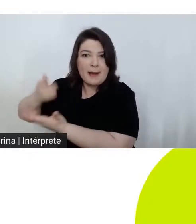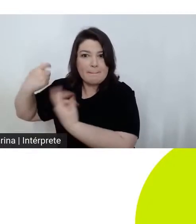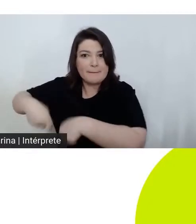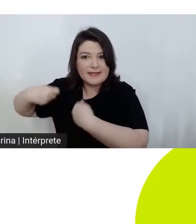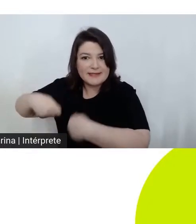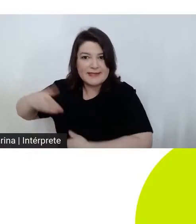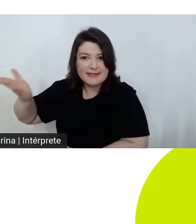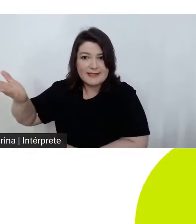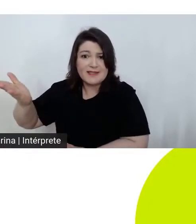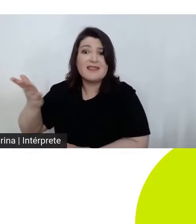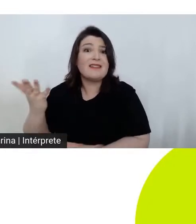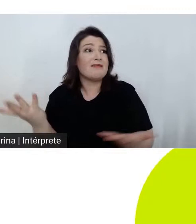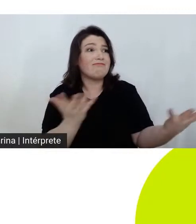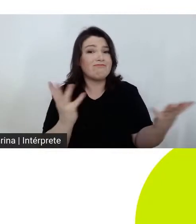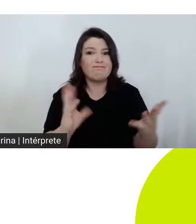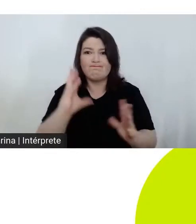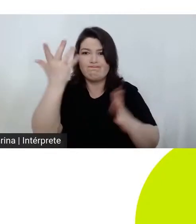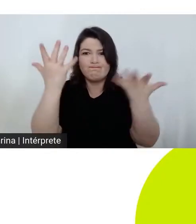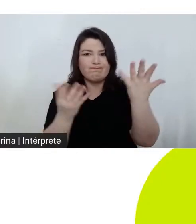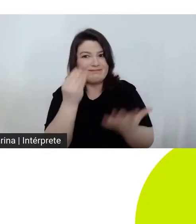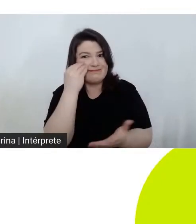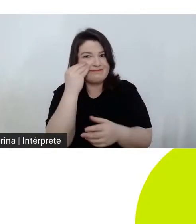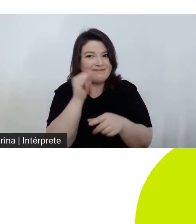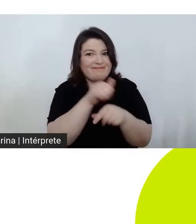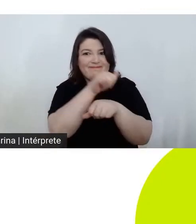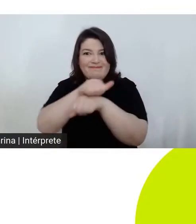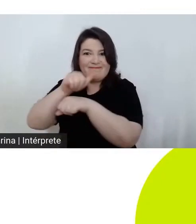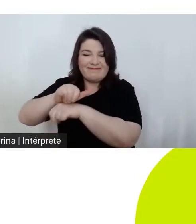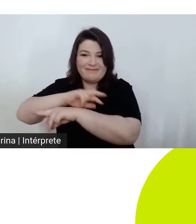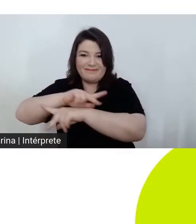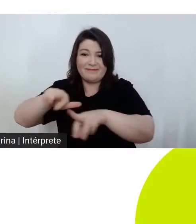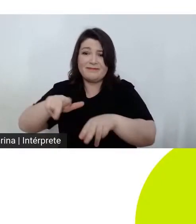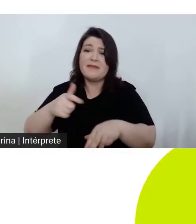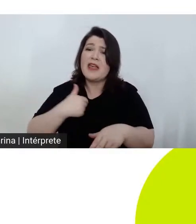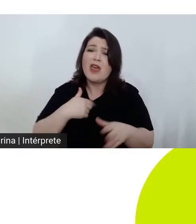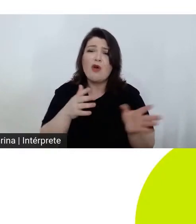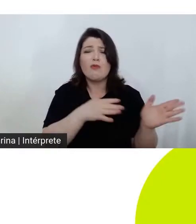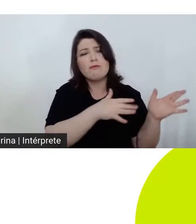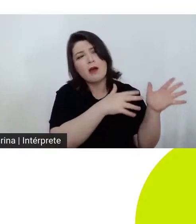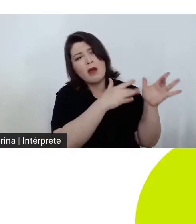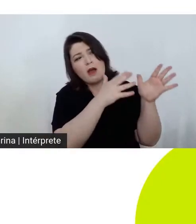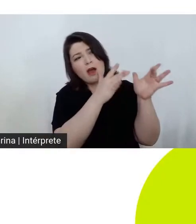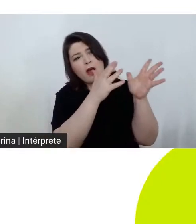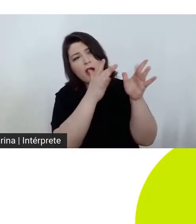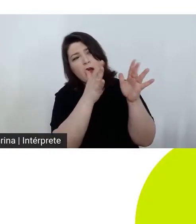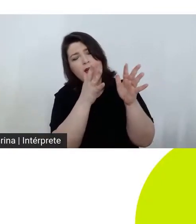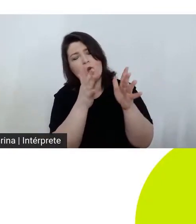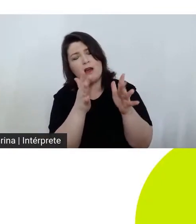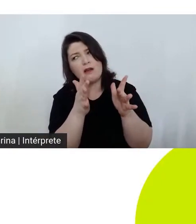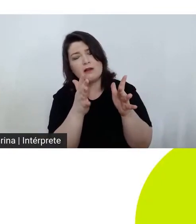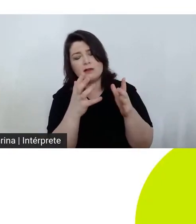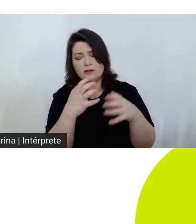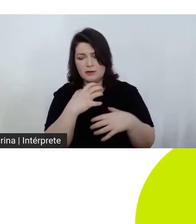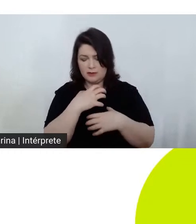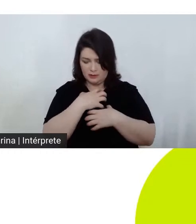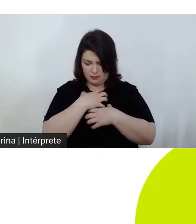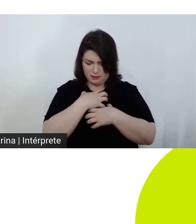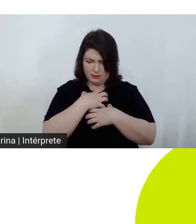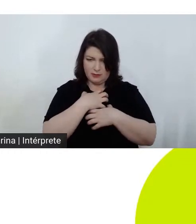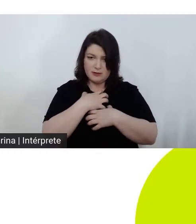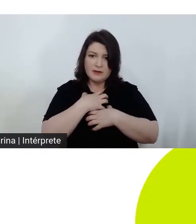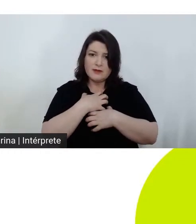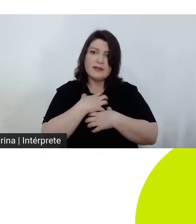o filme e ao terminar de assisti-lo, me percebi inundada por sensações